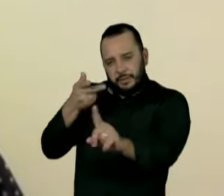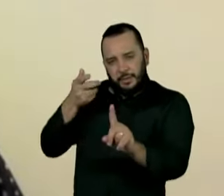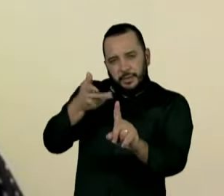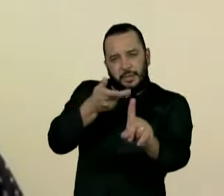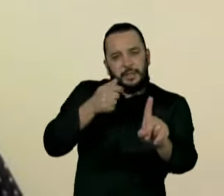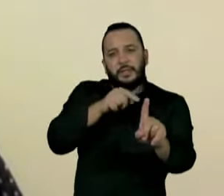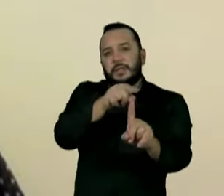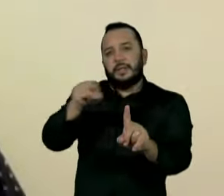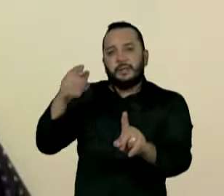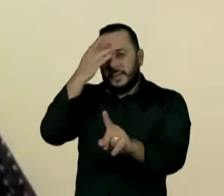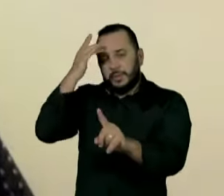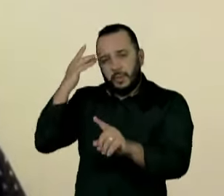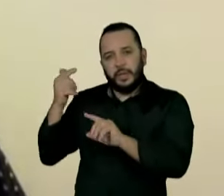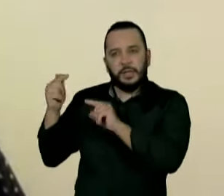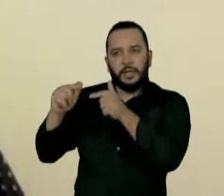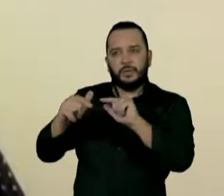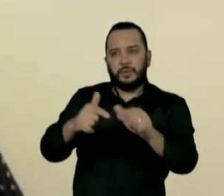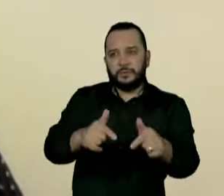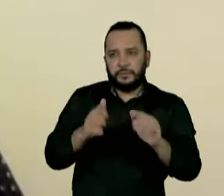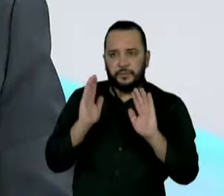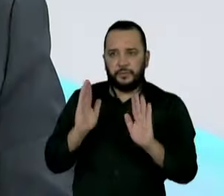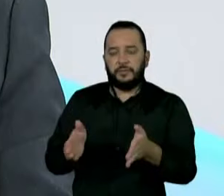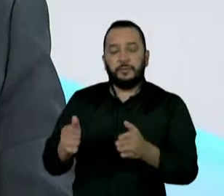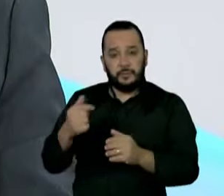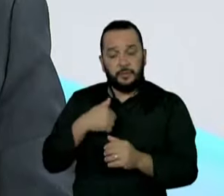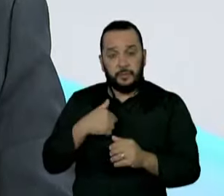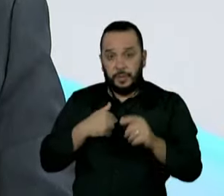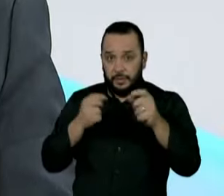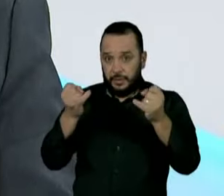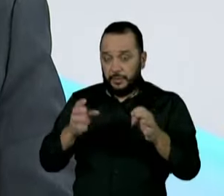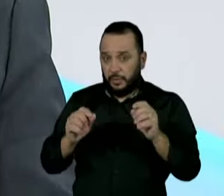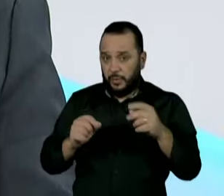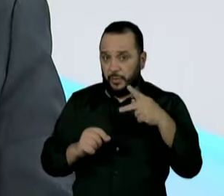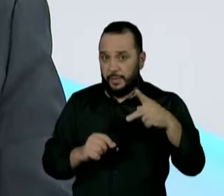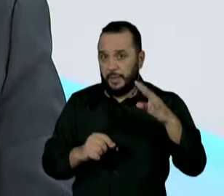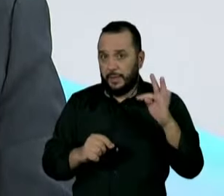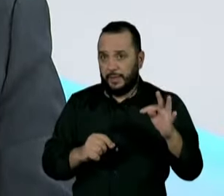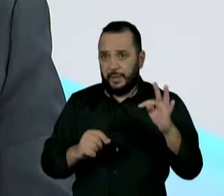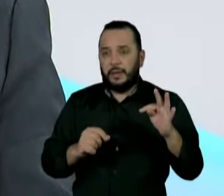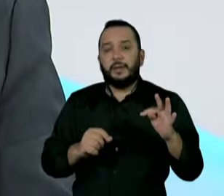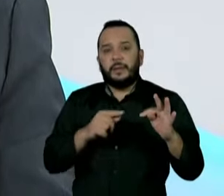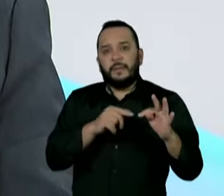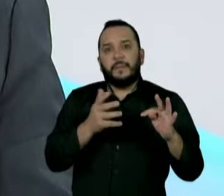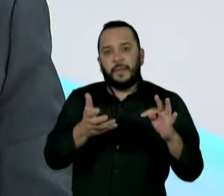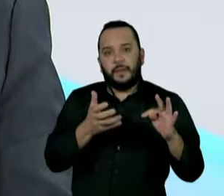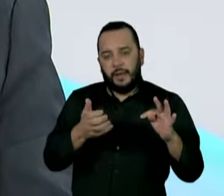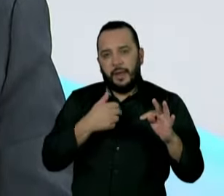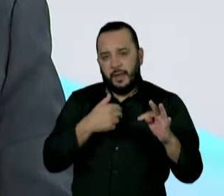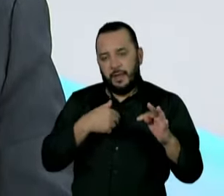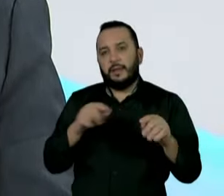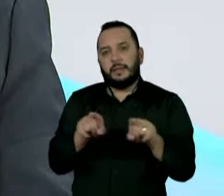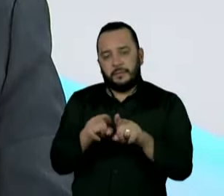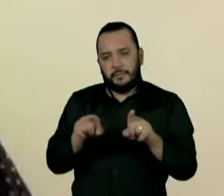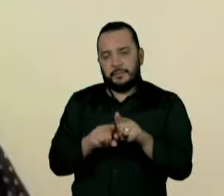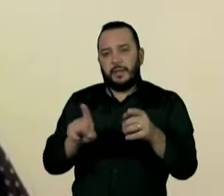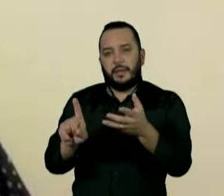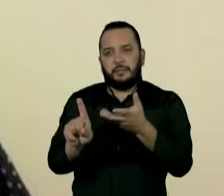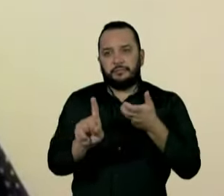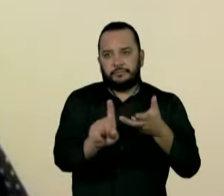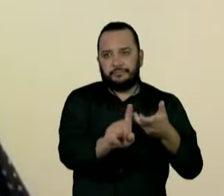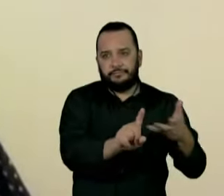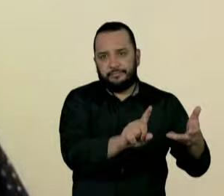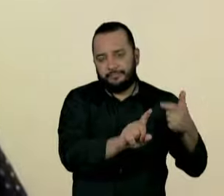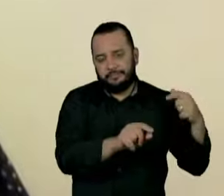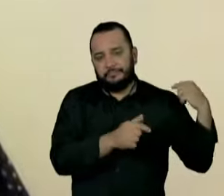questões que o senhor coloca para o PT para ser o candidato da Aliança Lula-Alckmin é atrair o eleitor conservador. O senhor não